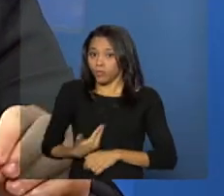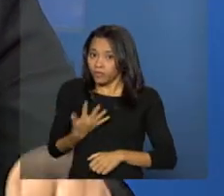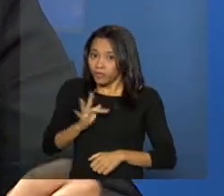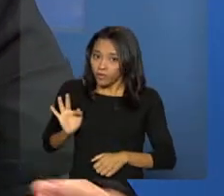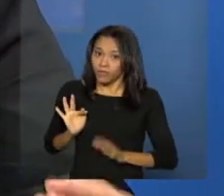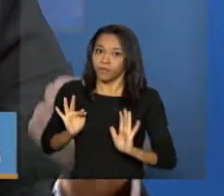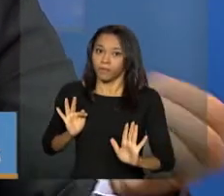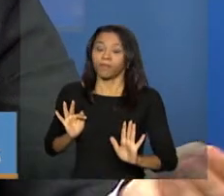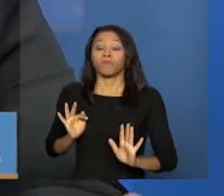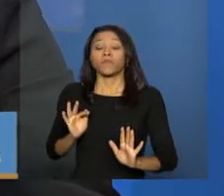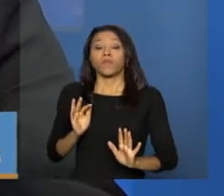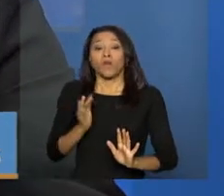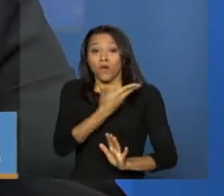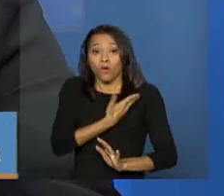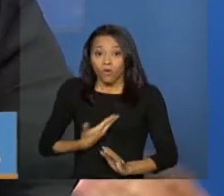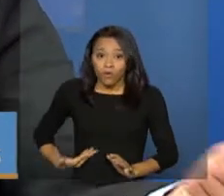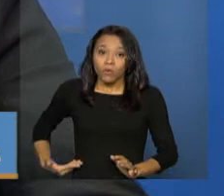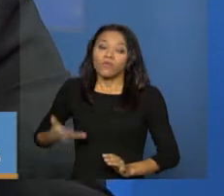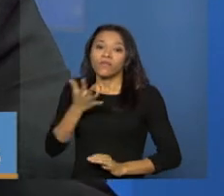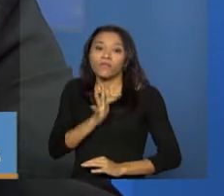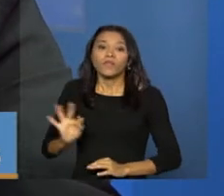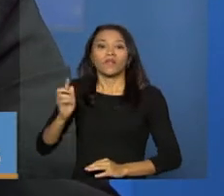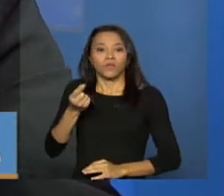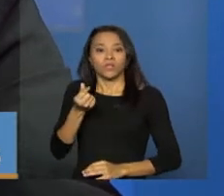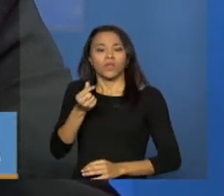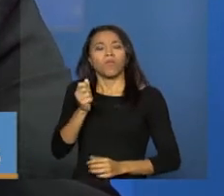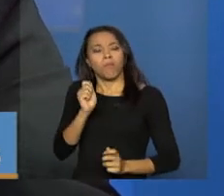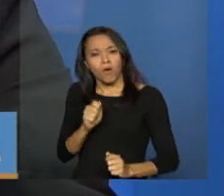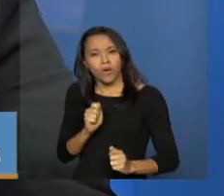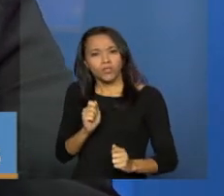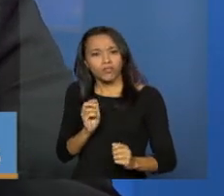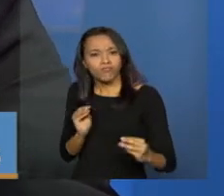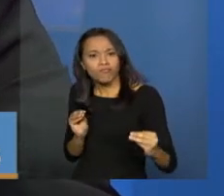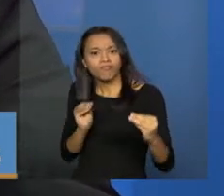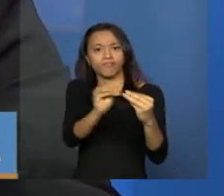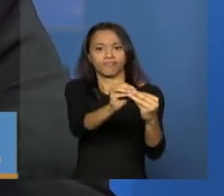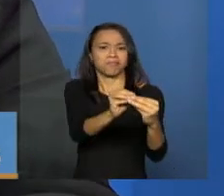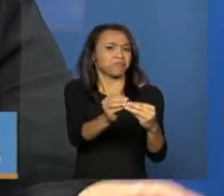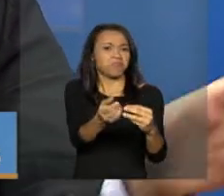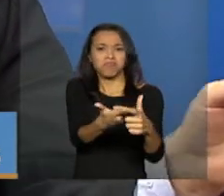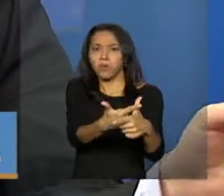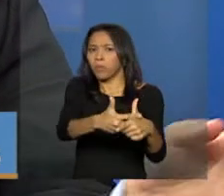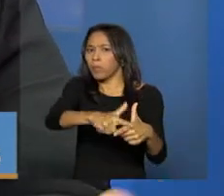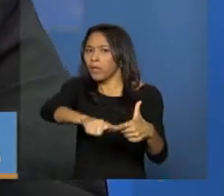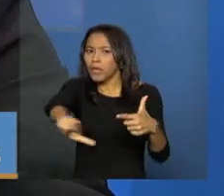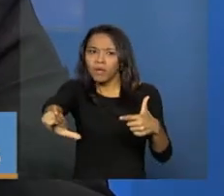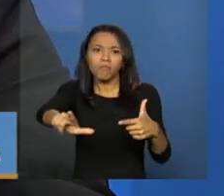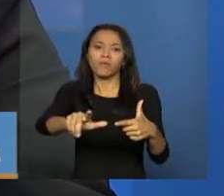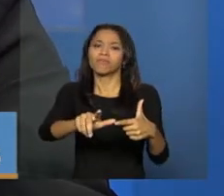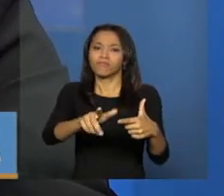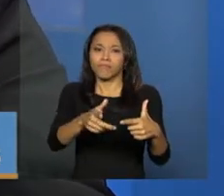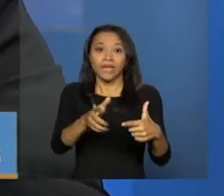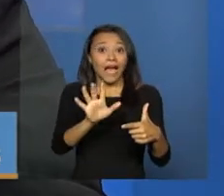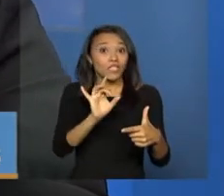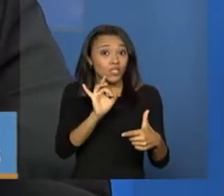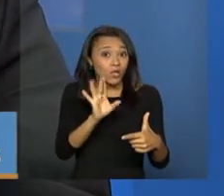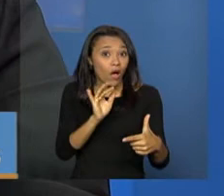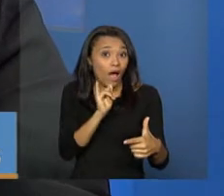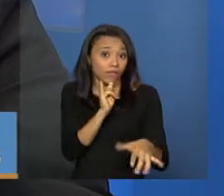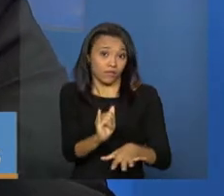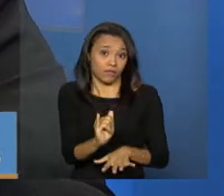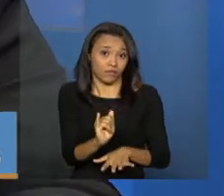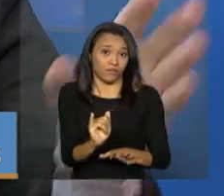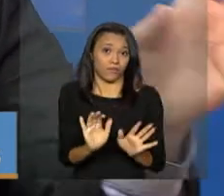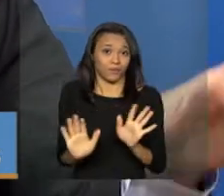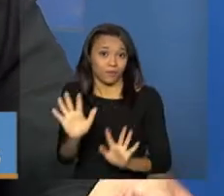o recurso federal pode custear essa gratificação, sem o menor problema, tomando os cuidados que eu já havia falado